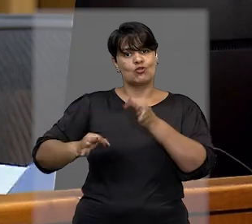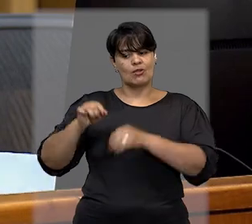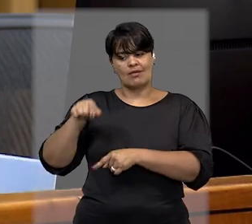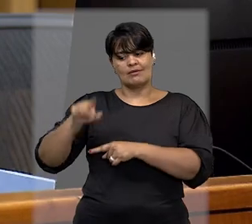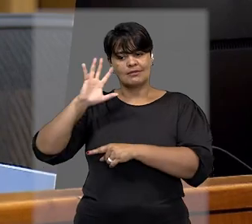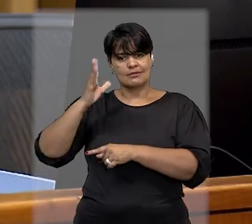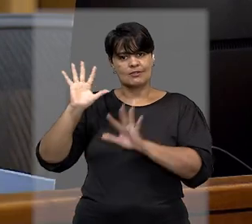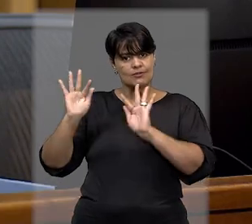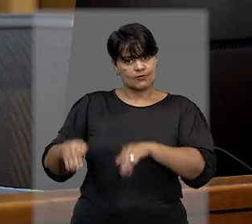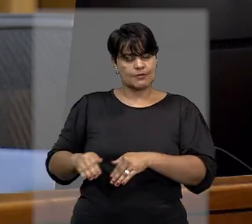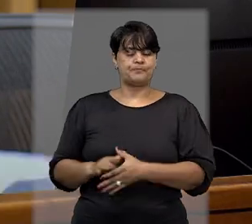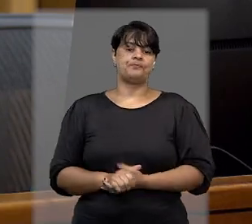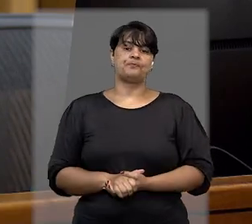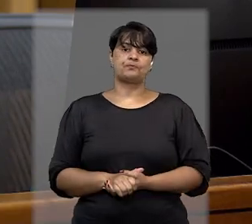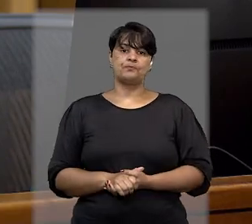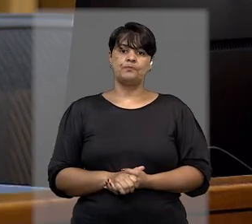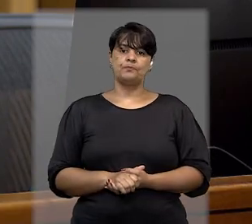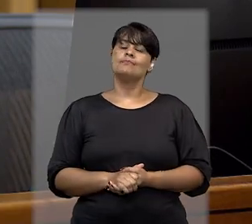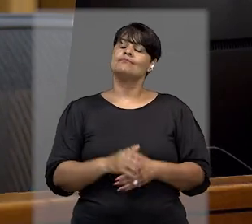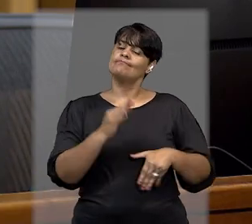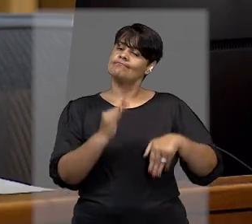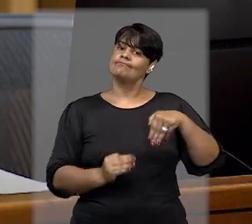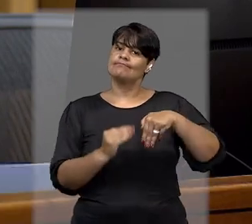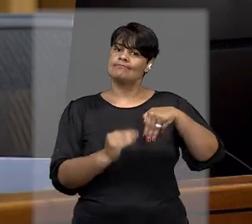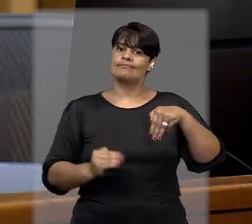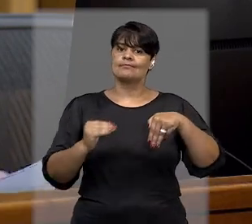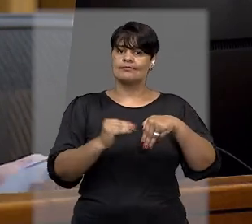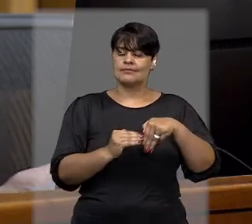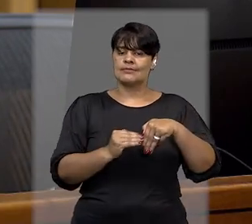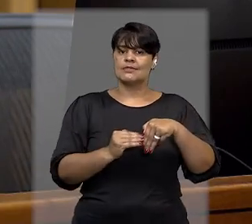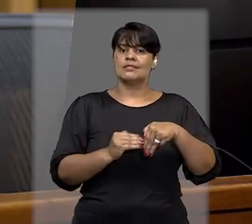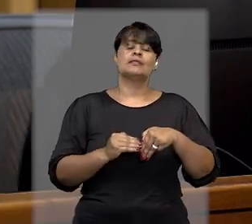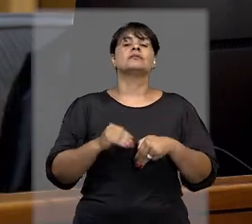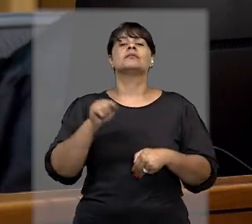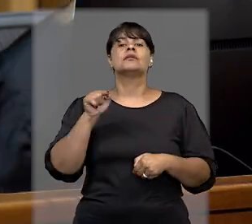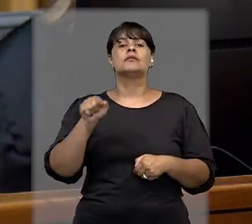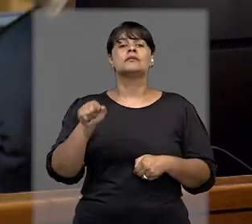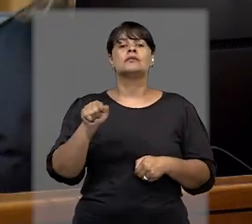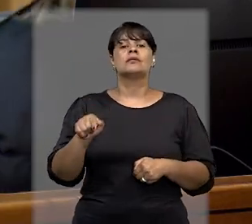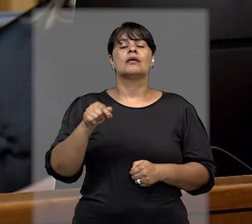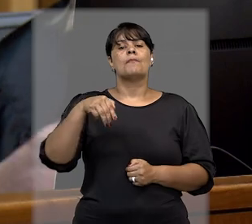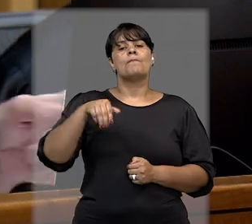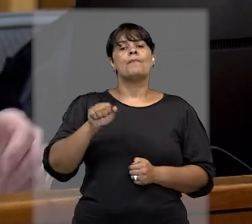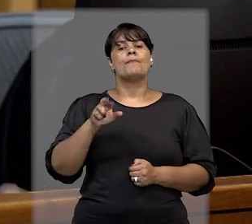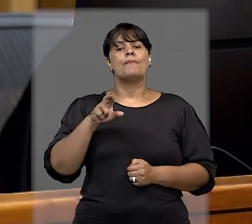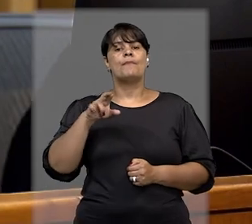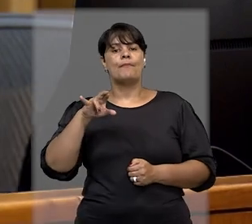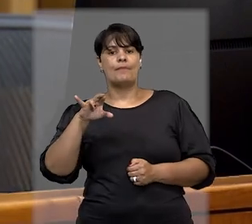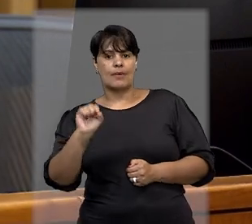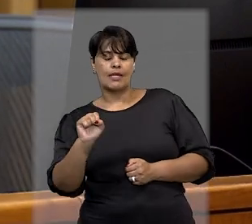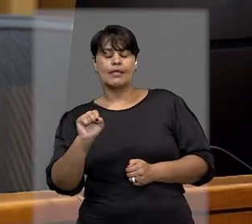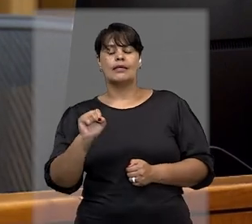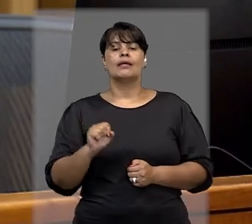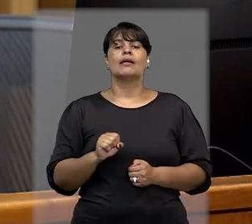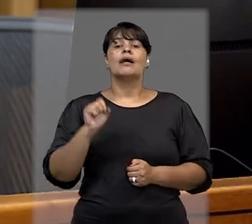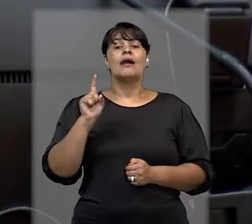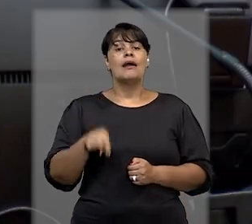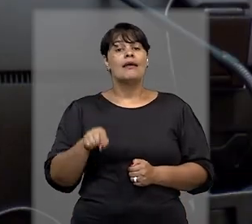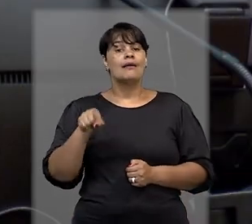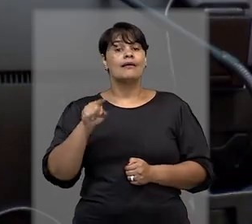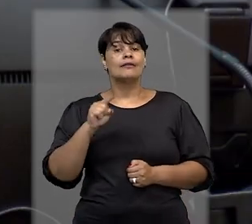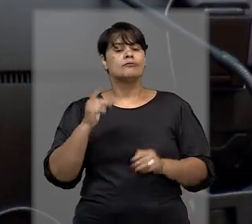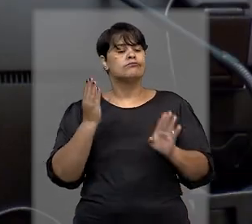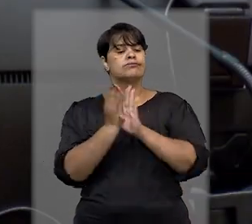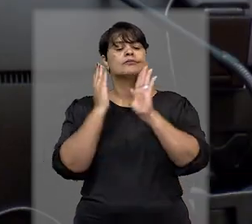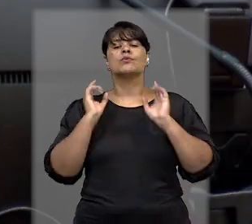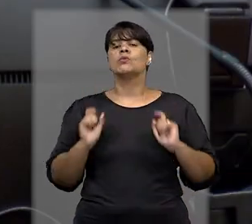questão. Ao analisar o caso, a presidente do Superior Tribunal de Justiça, ministra Maria Tereza de Assis Moura, constatou a